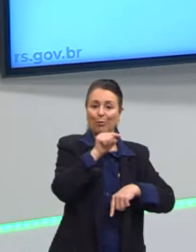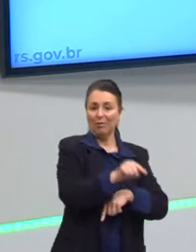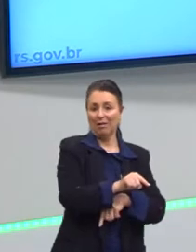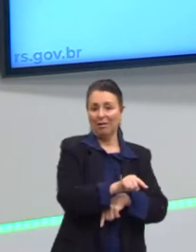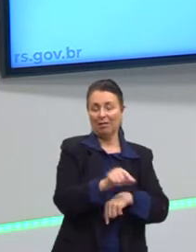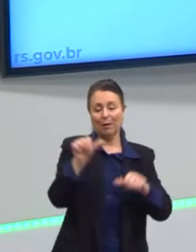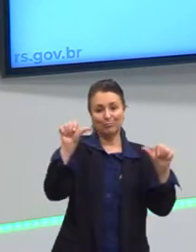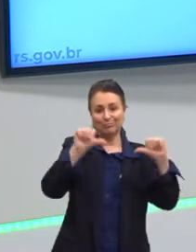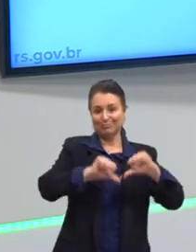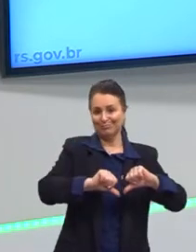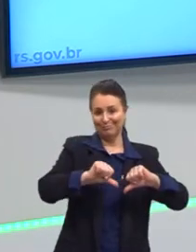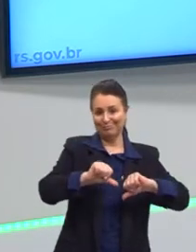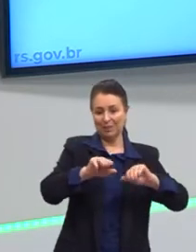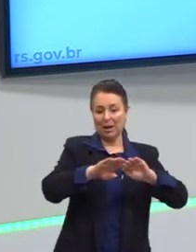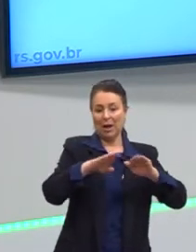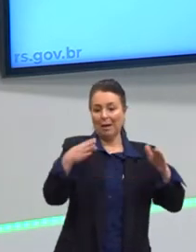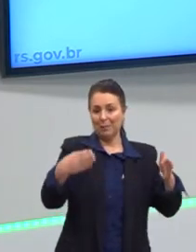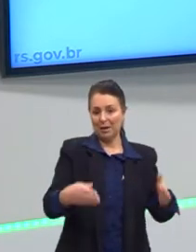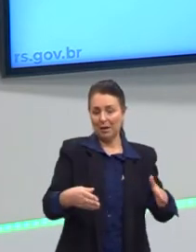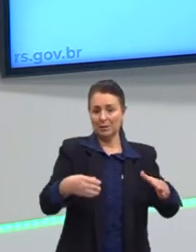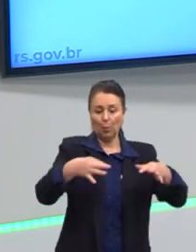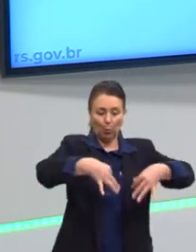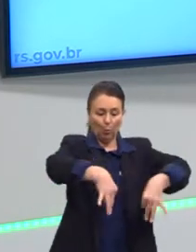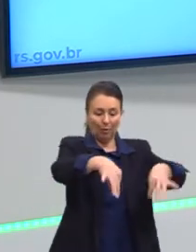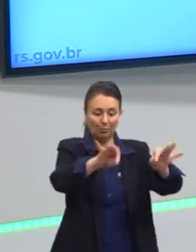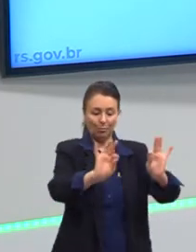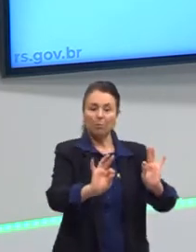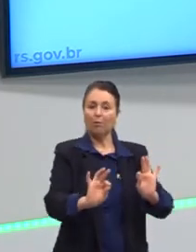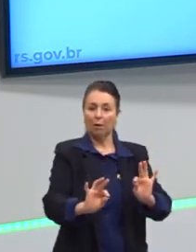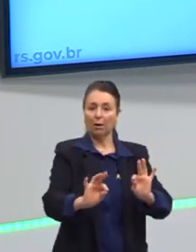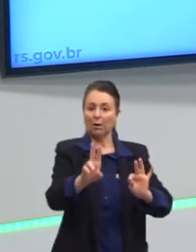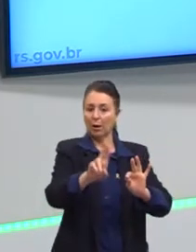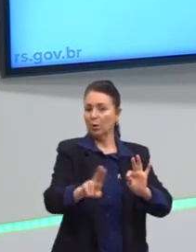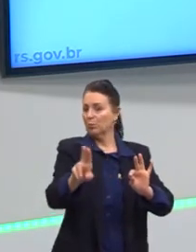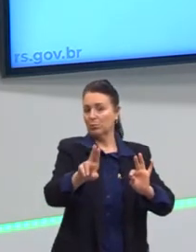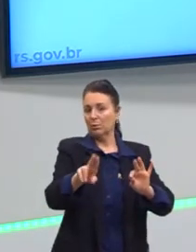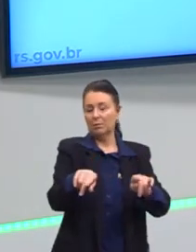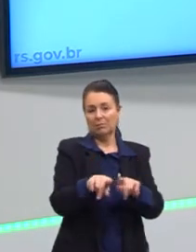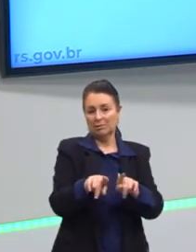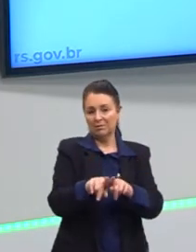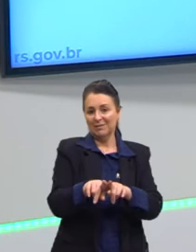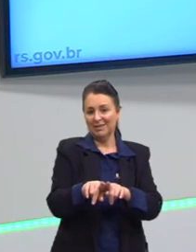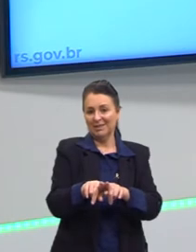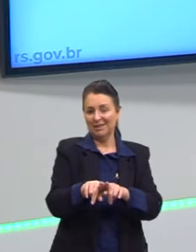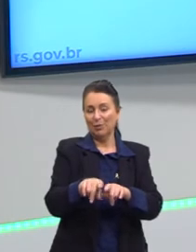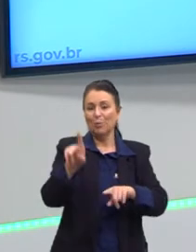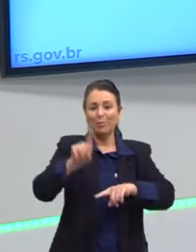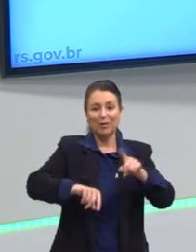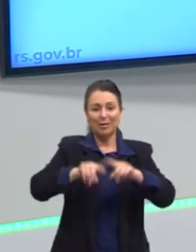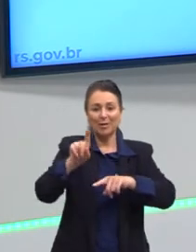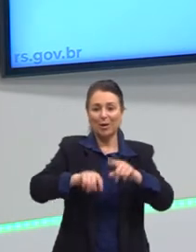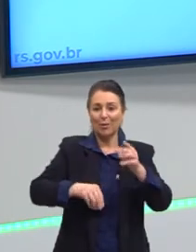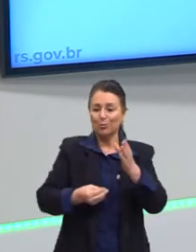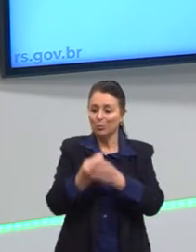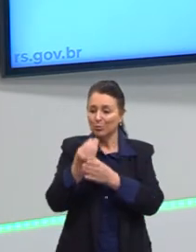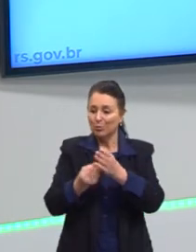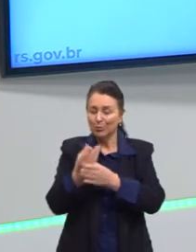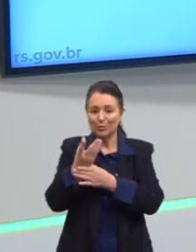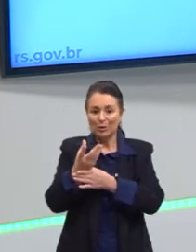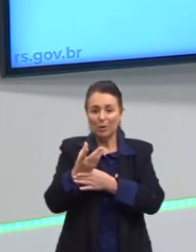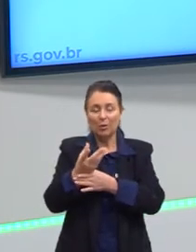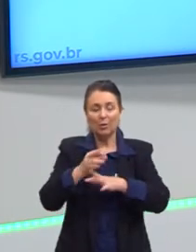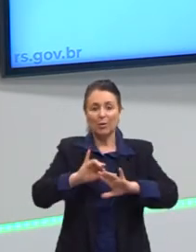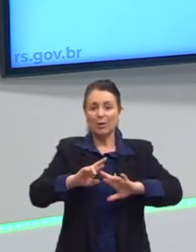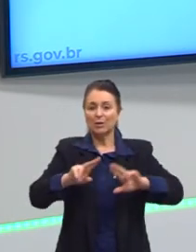toalha que a rainha Elizabeth usa na sua mesa. Então, veja só, há esse processo, a